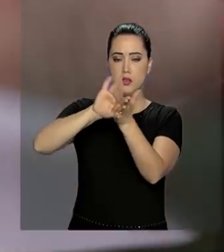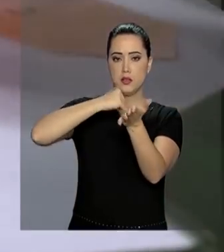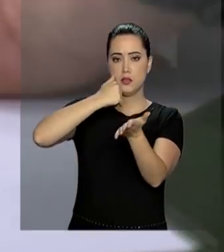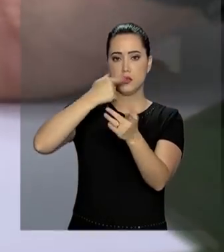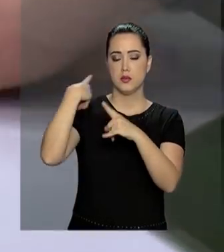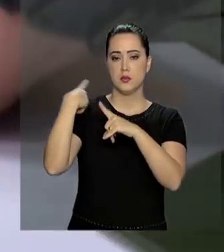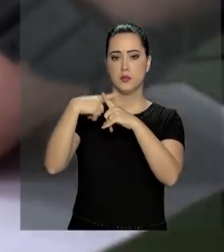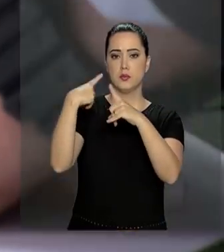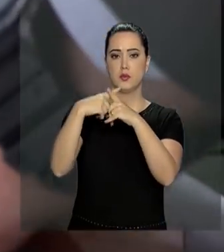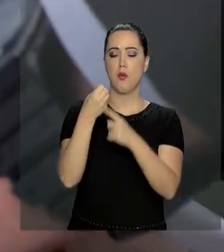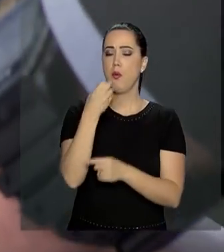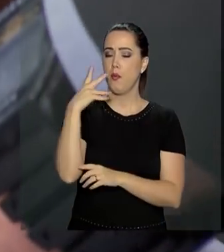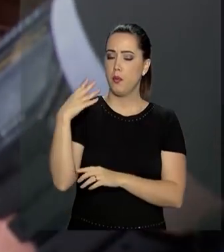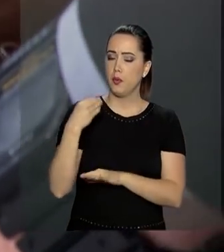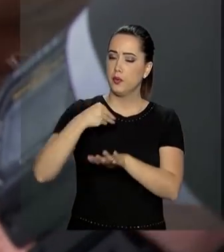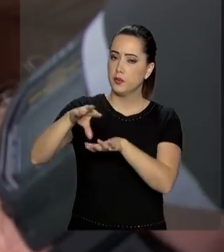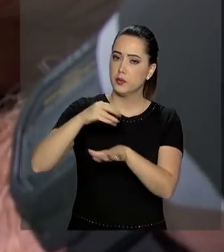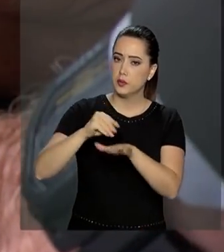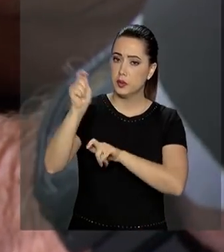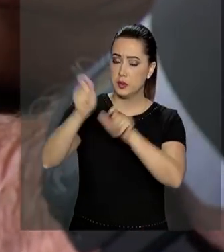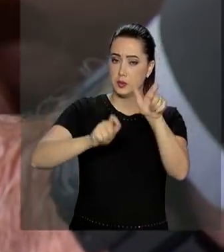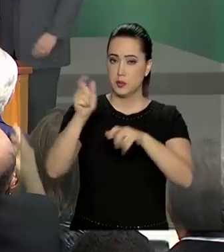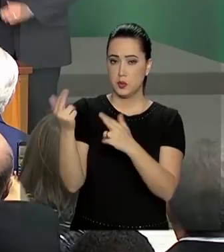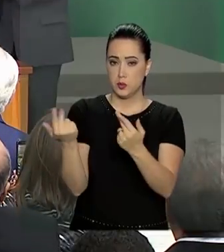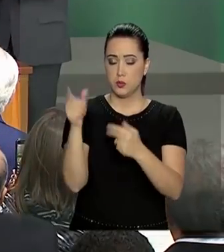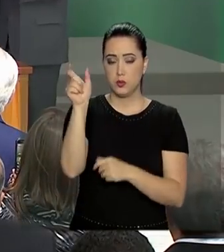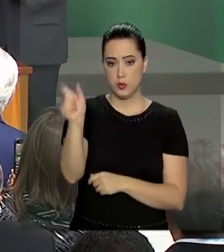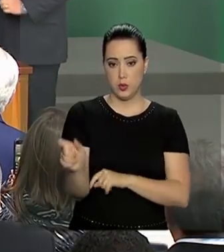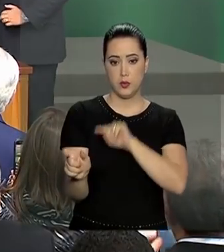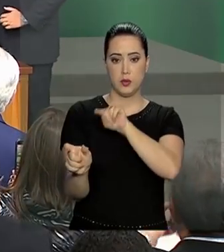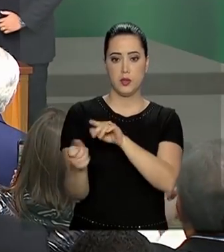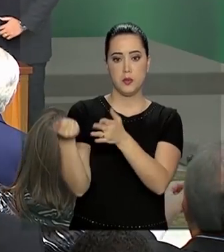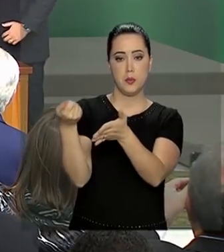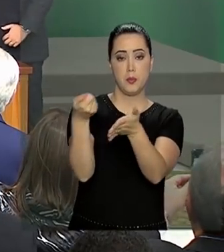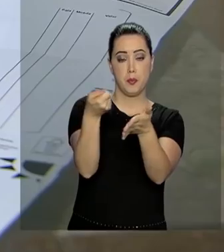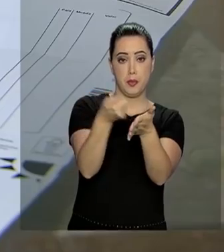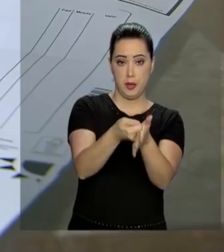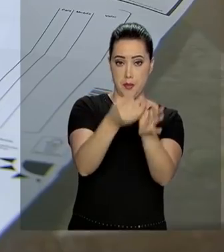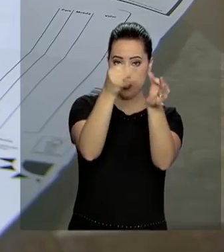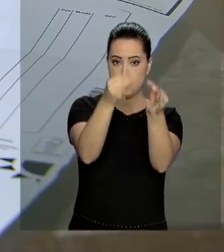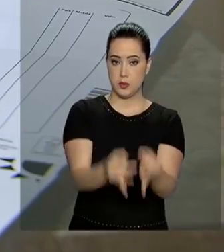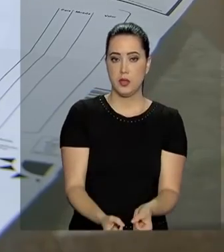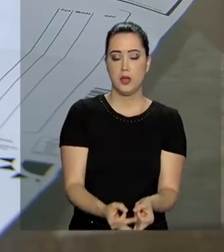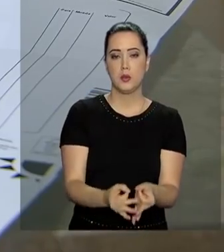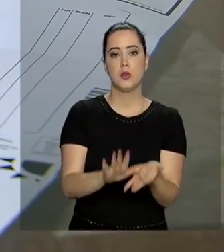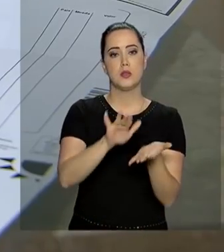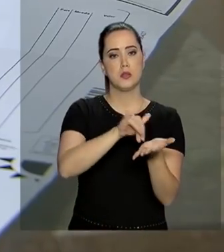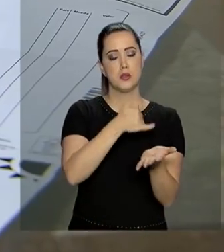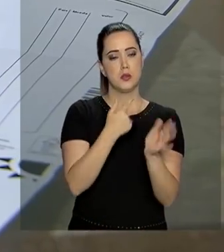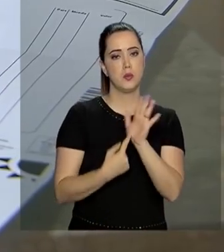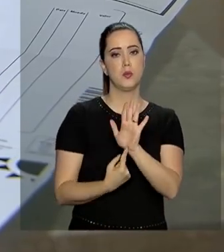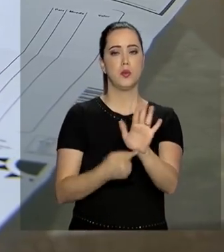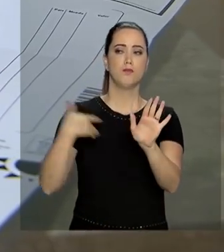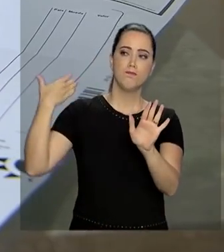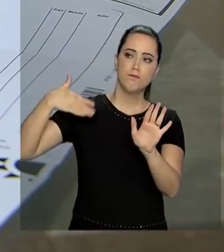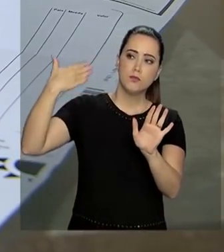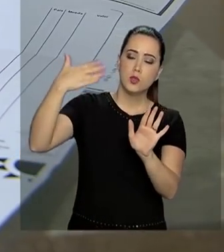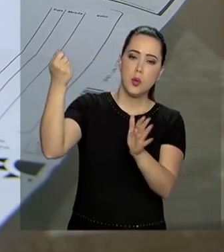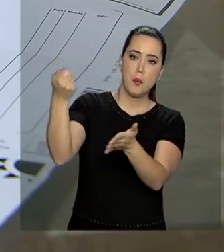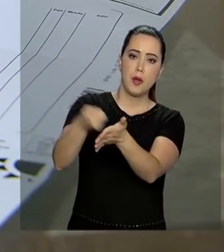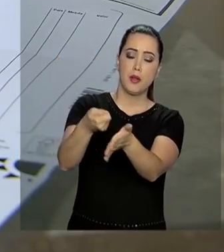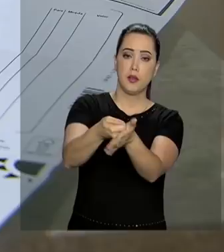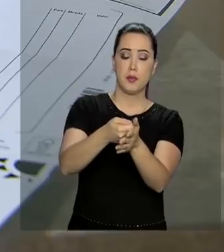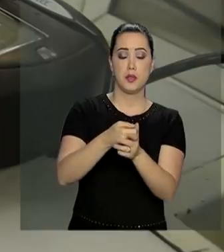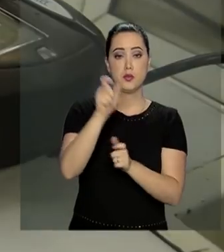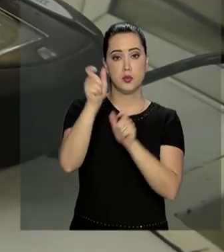positivo. Uma boa notícia para quem, assim como a Nana, está com as contas em dia. O cadastro vai mostrar o histórico de pagamentos